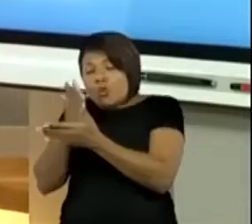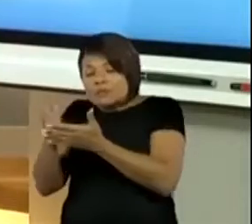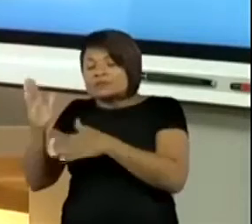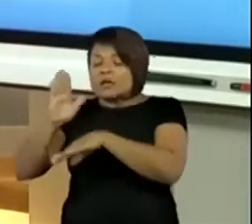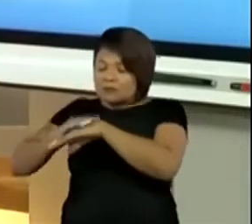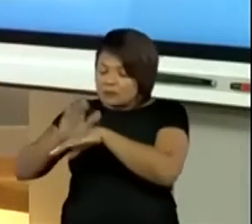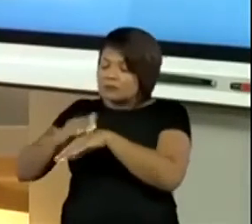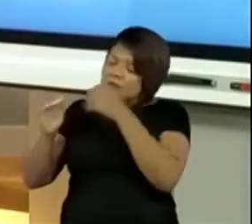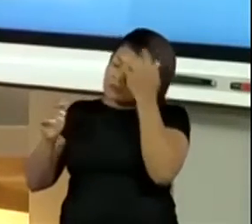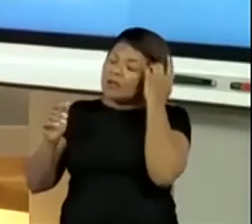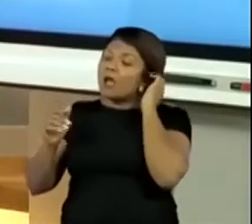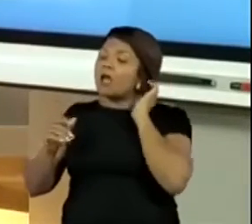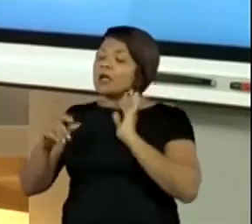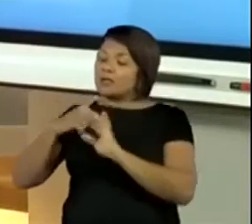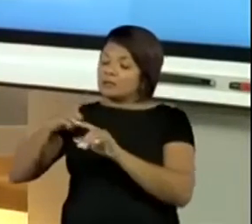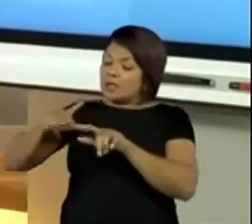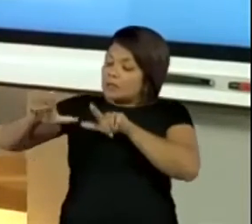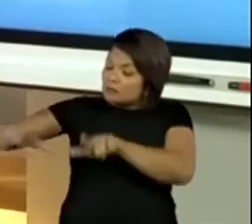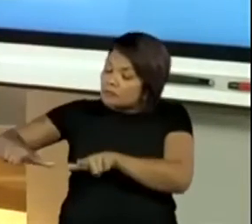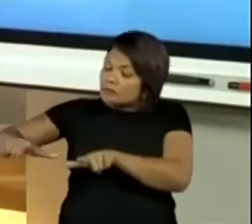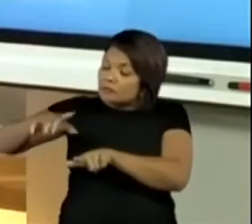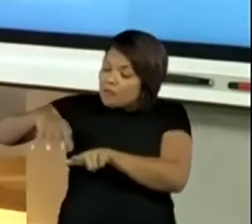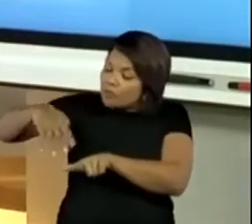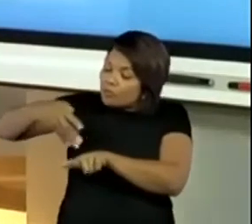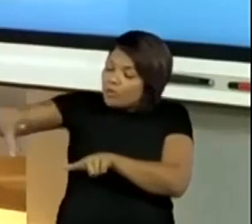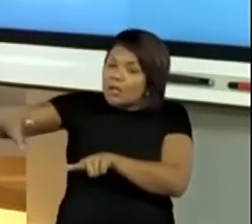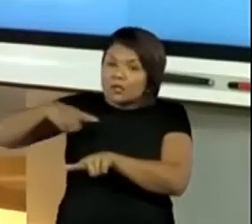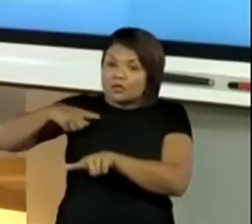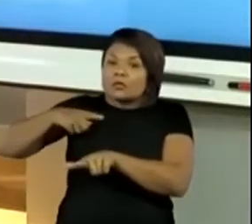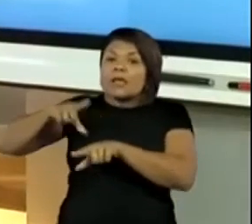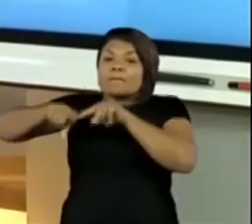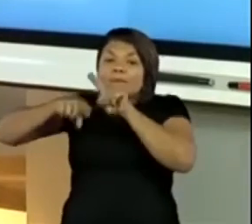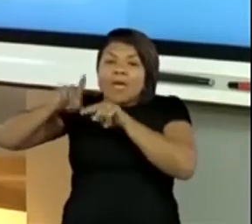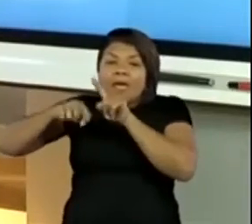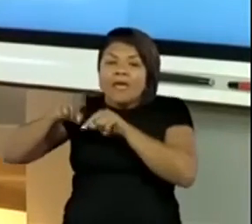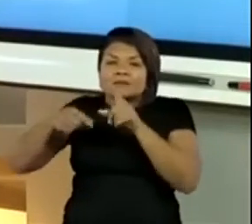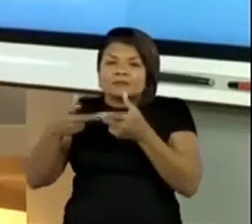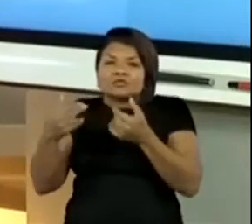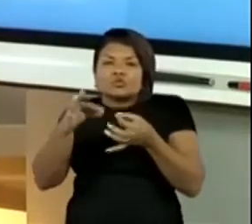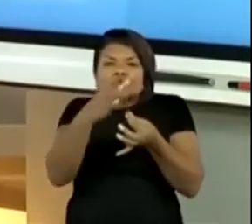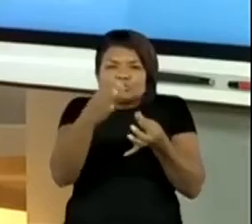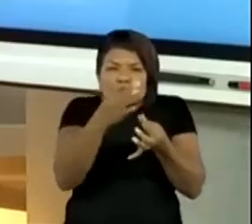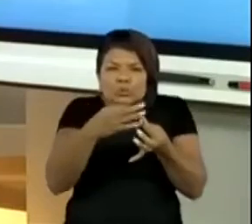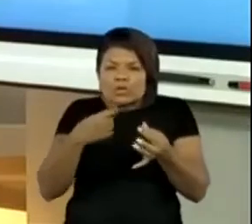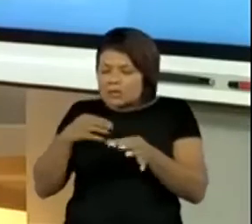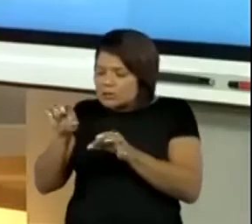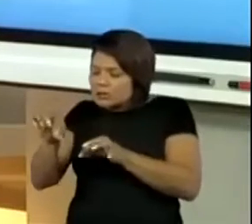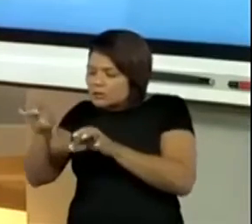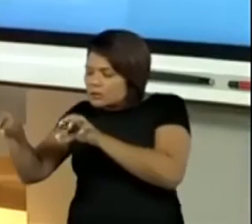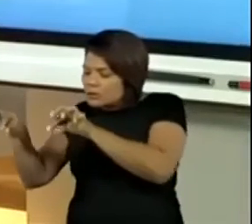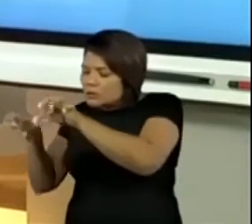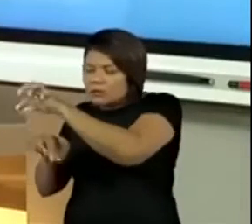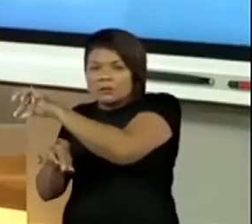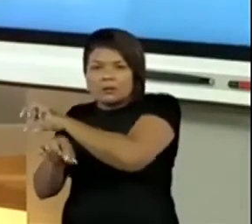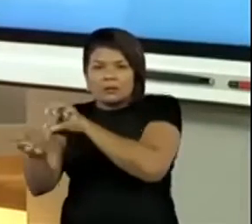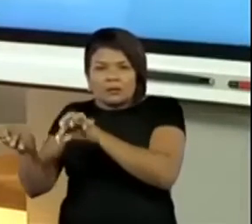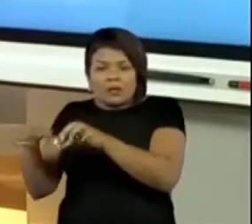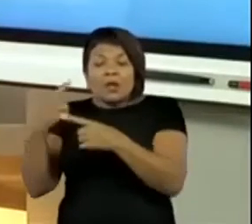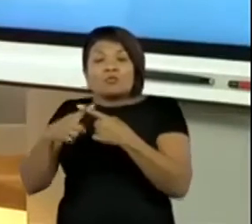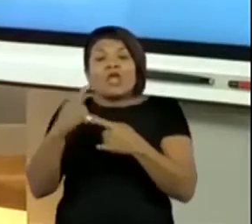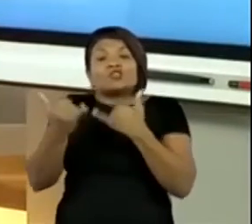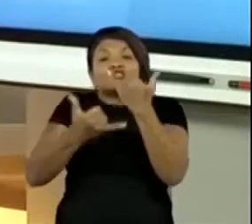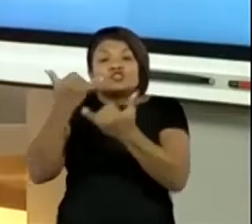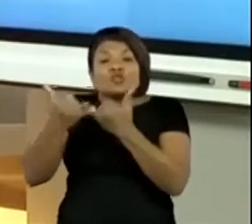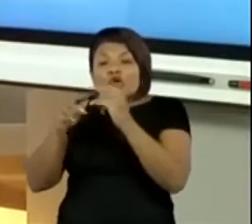jogar essas pecinhas. E aí, ficou o quê? Ah, vamos fazer o joguinho das velhas. Por quê? Eram as